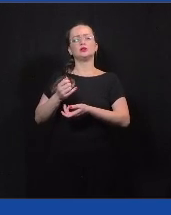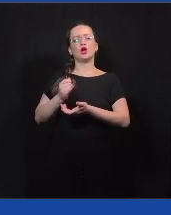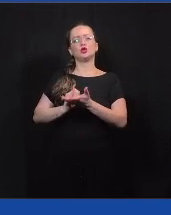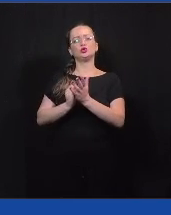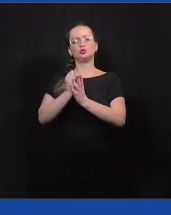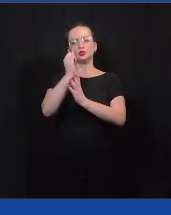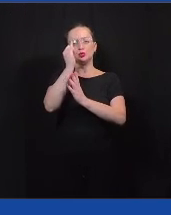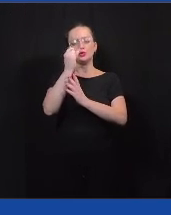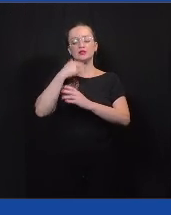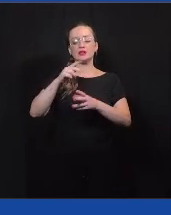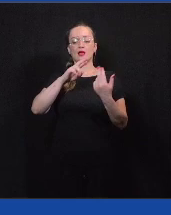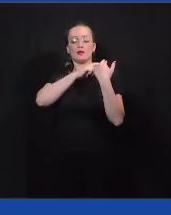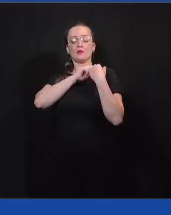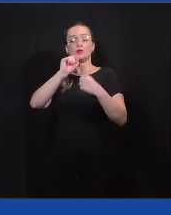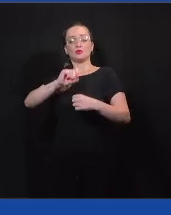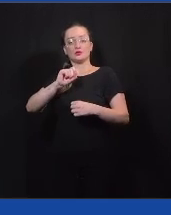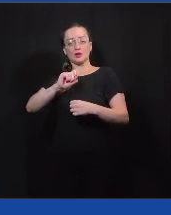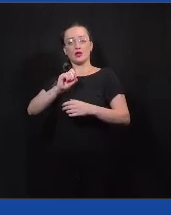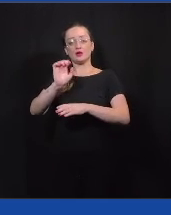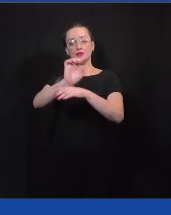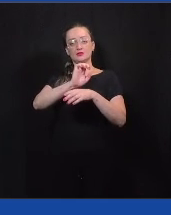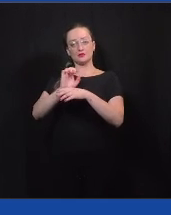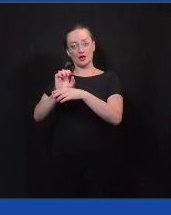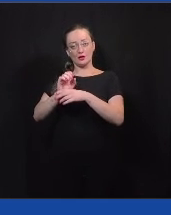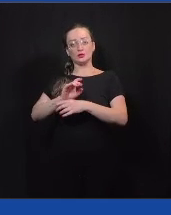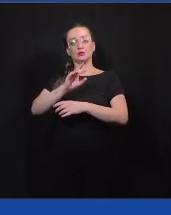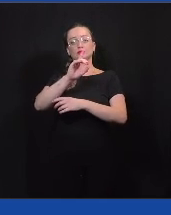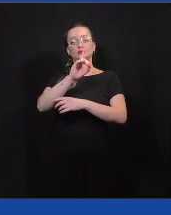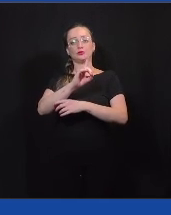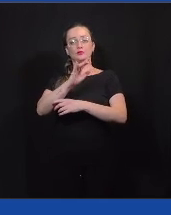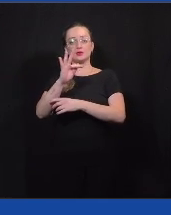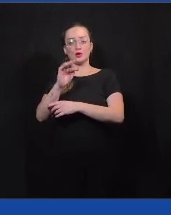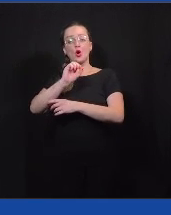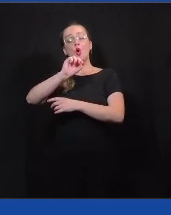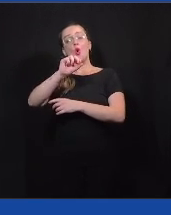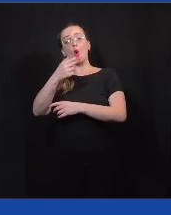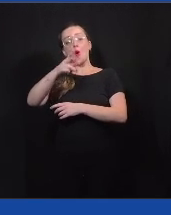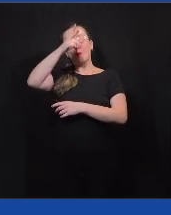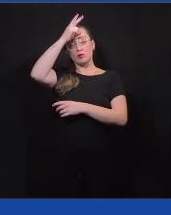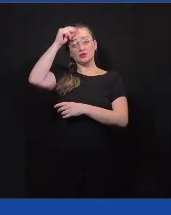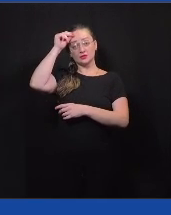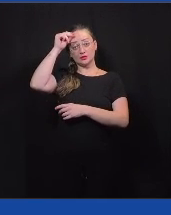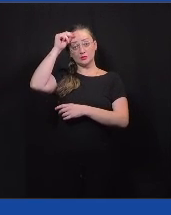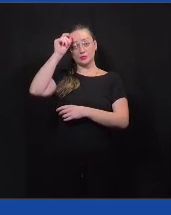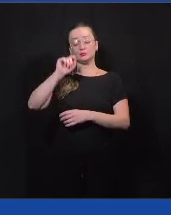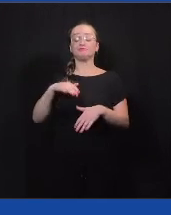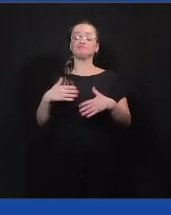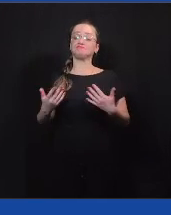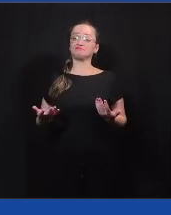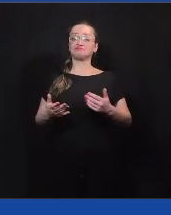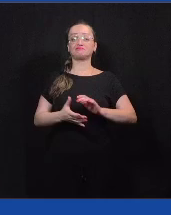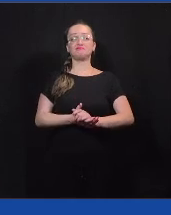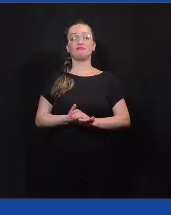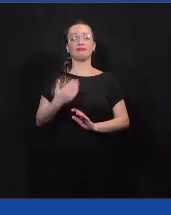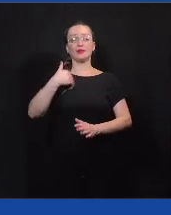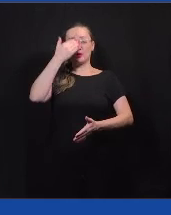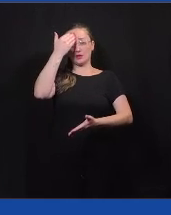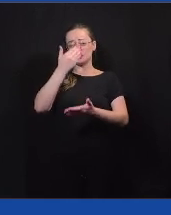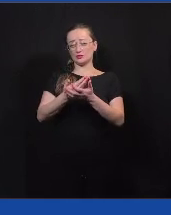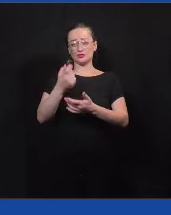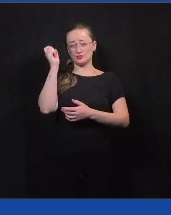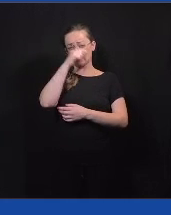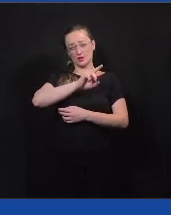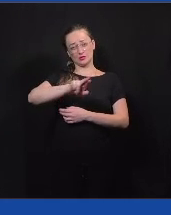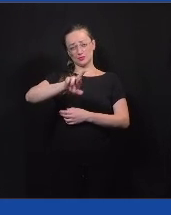estados, do Distrito Federal, da União ou dos municípios? Bom, acho que essa não é tão difícil de